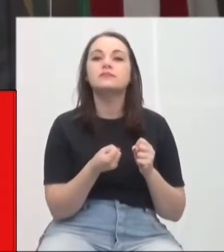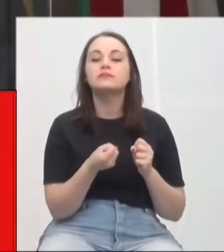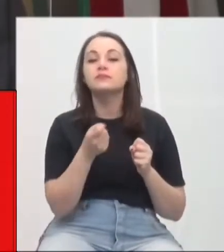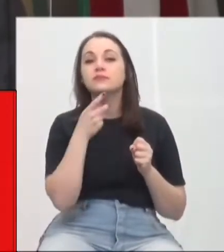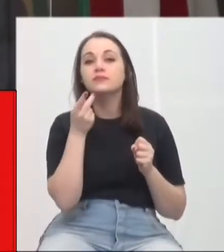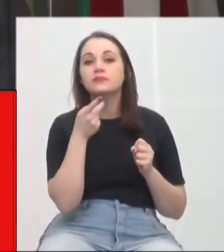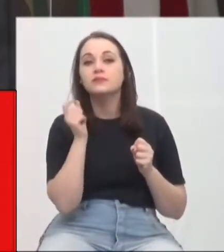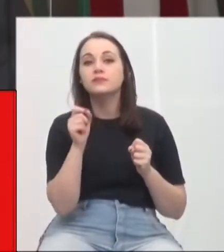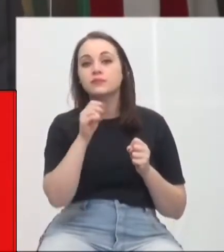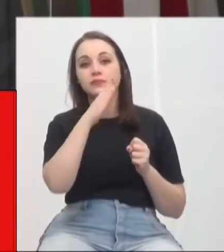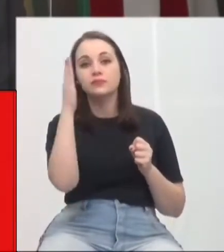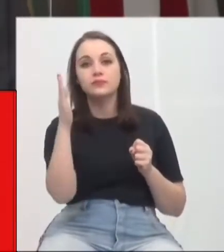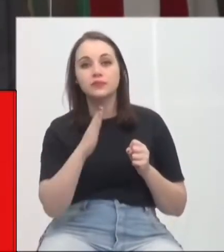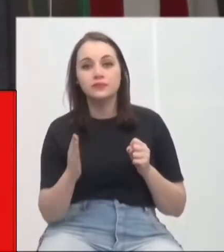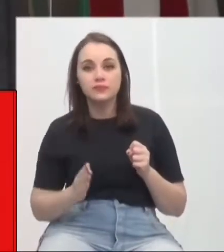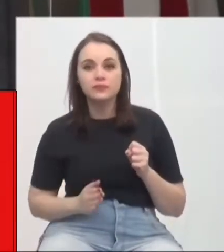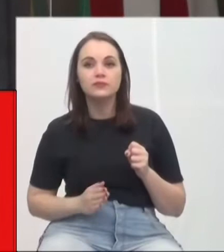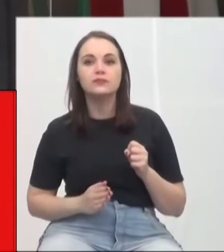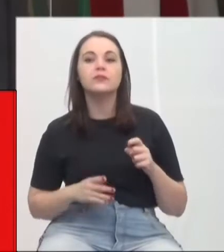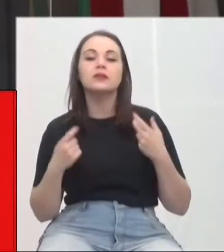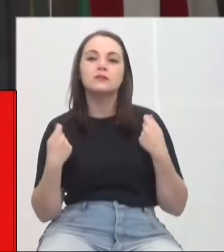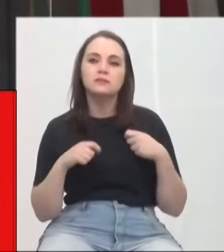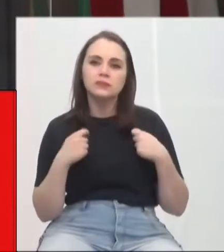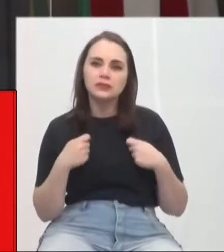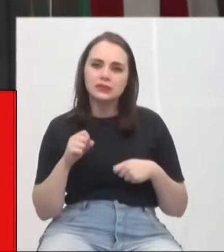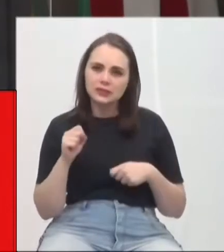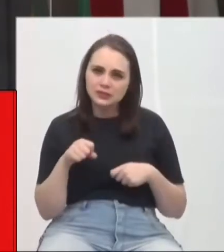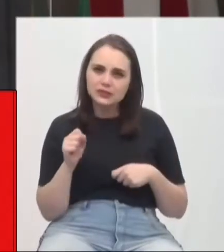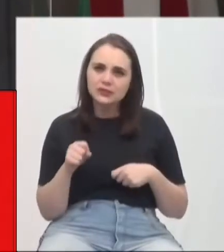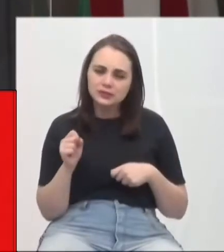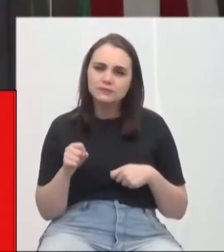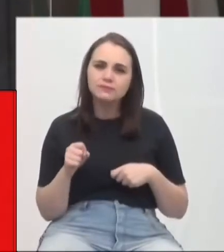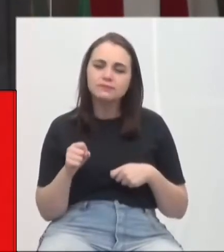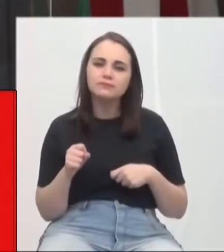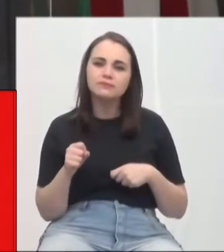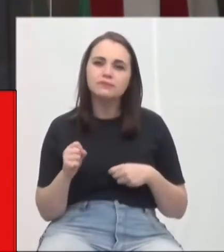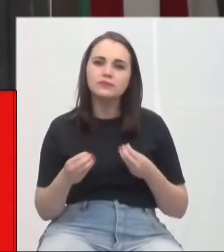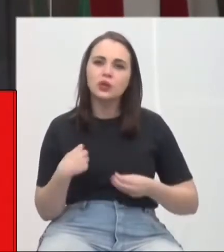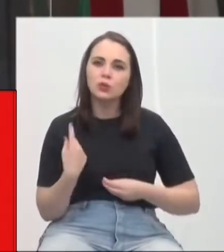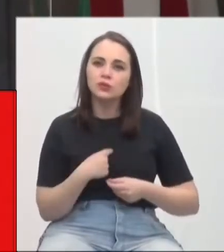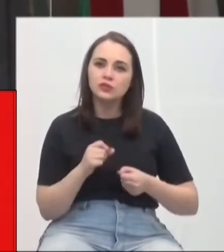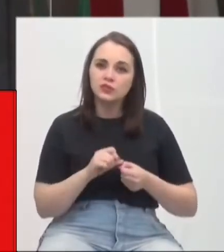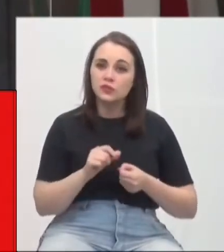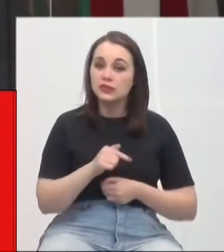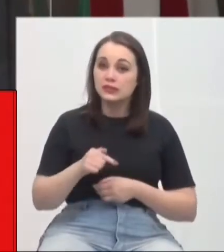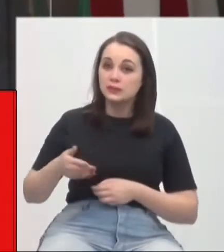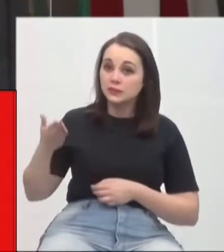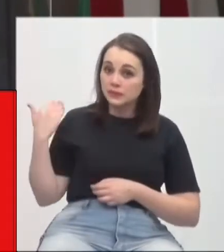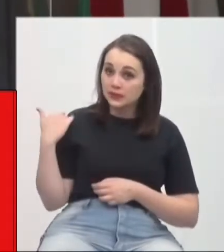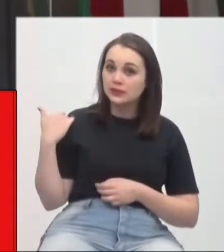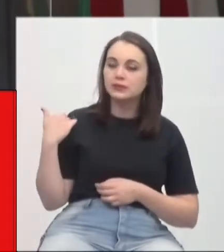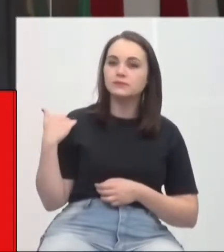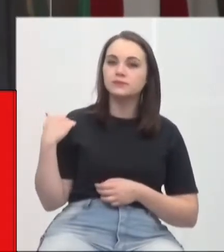dizer que o Brasil precisa, sem dúvida nenhuma, como nós fizemos na semana passada,